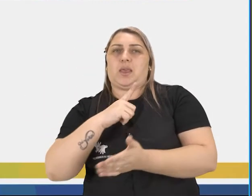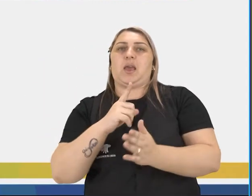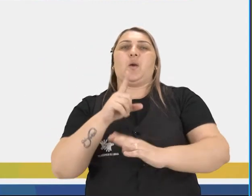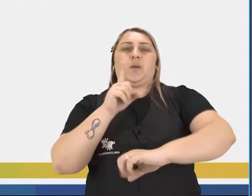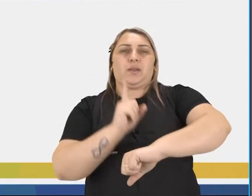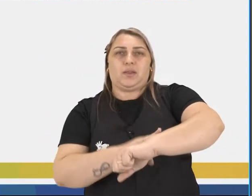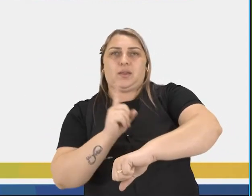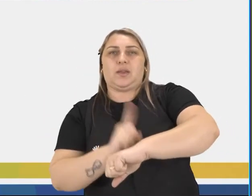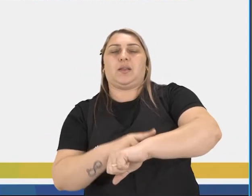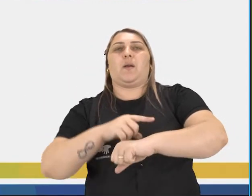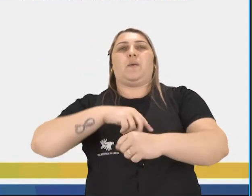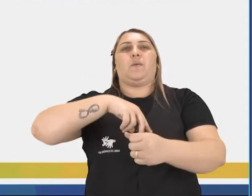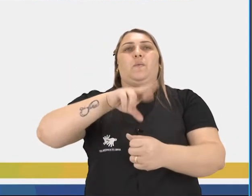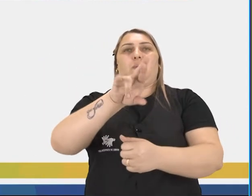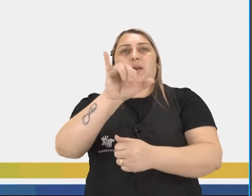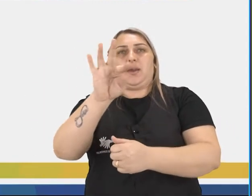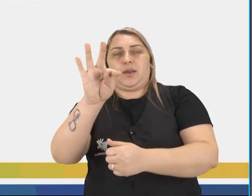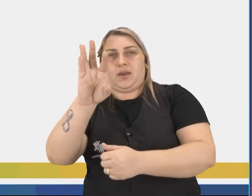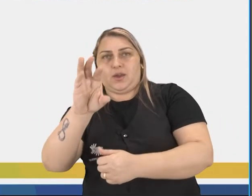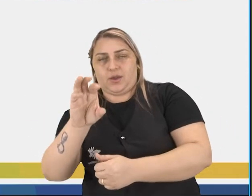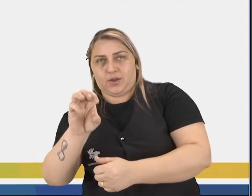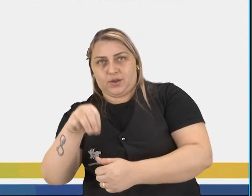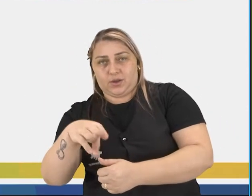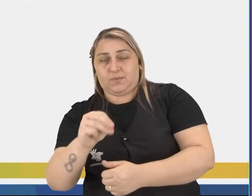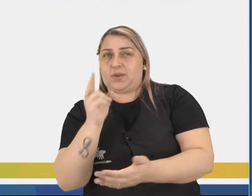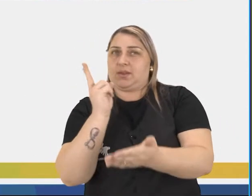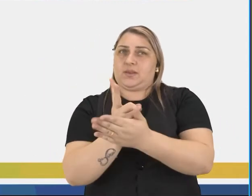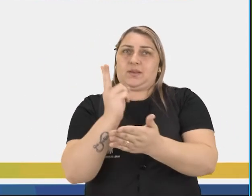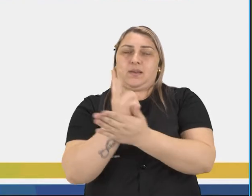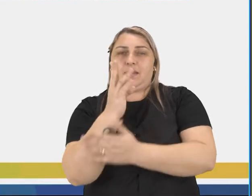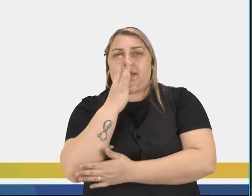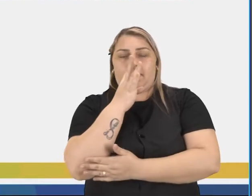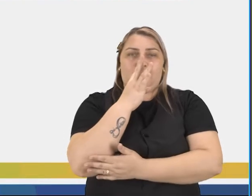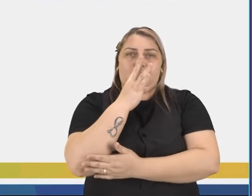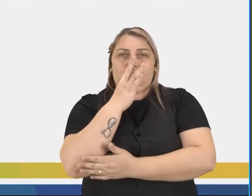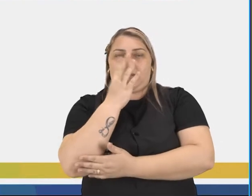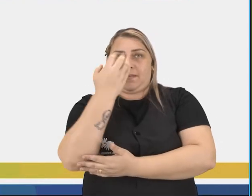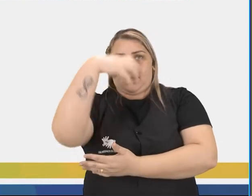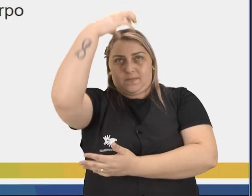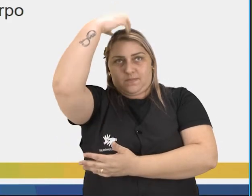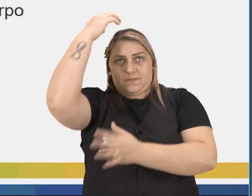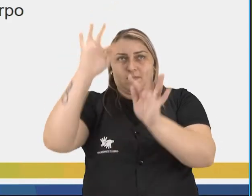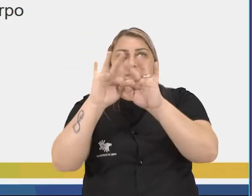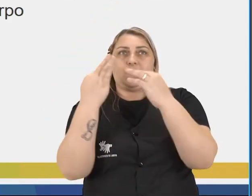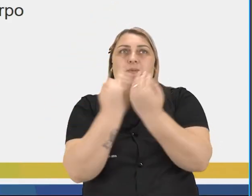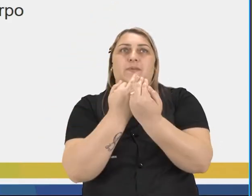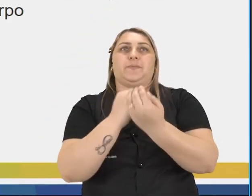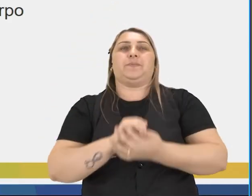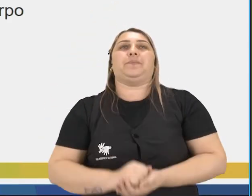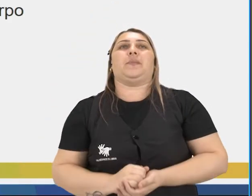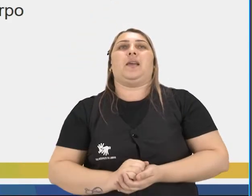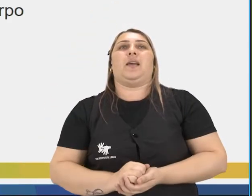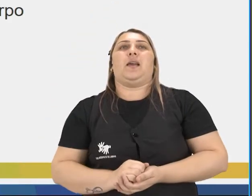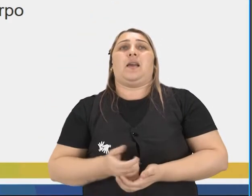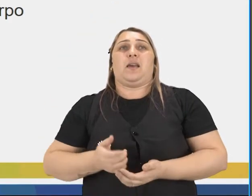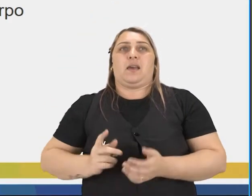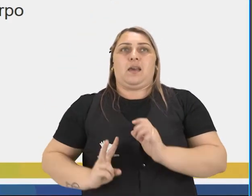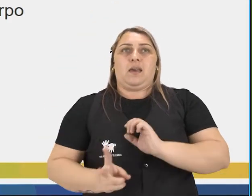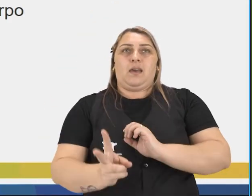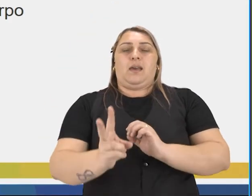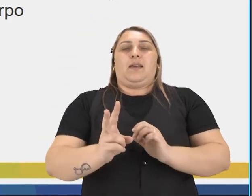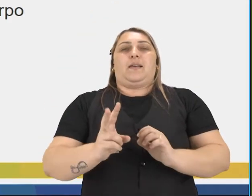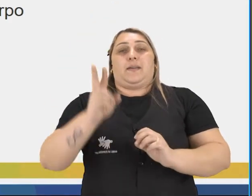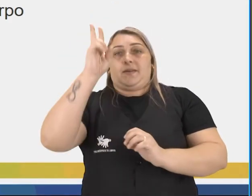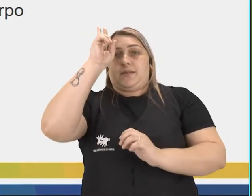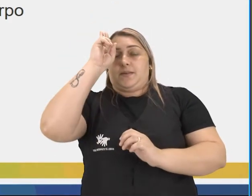figurino, há um ritmo a ser estabelecido e sempre apreciado pela nobreza. Seguindo a nossa história